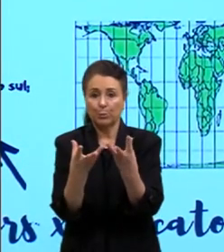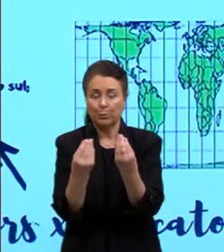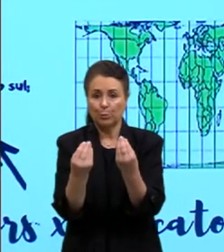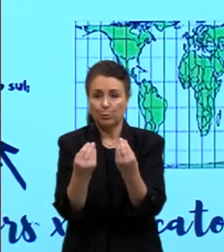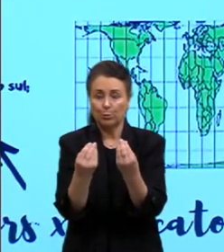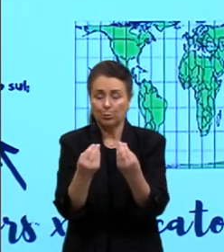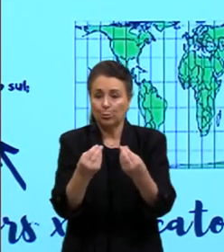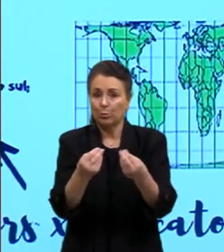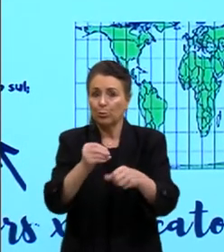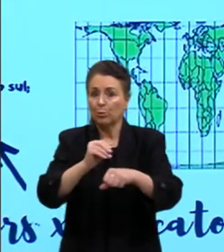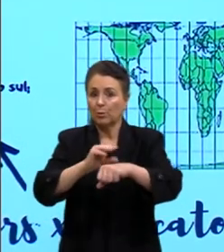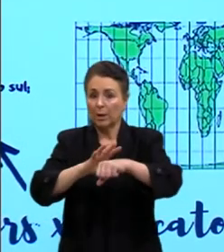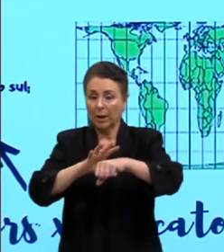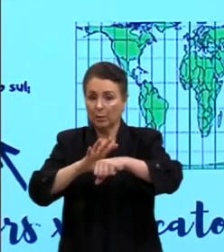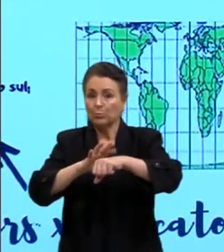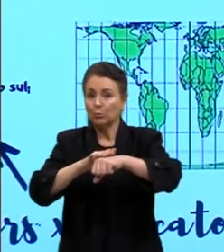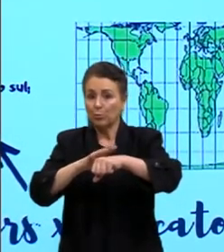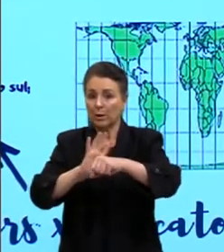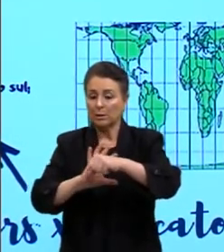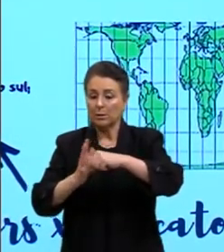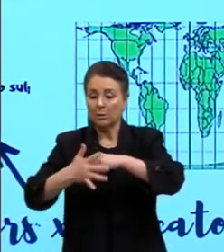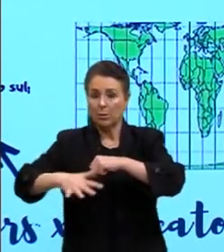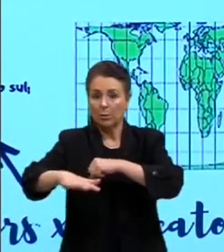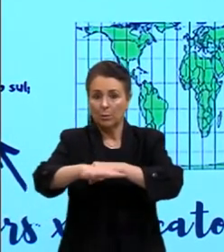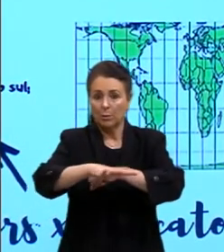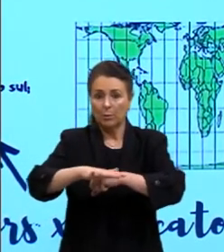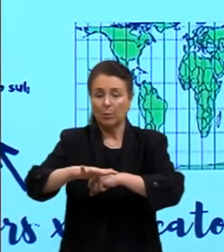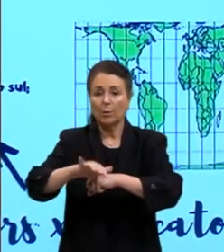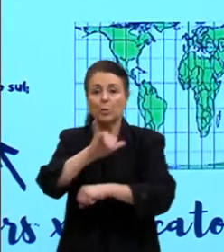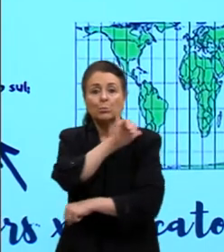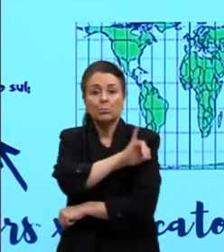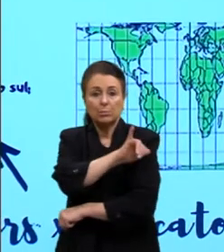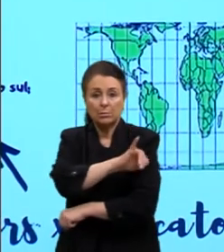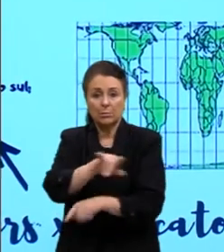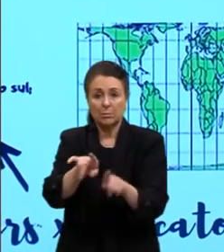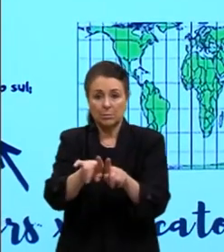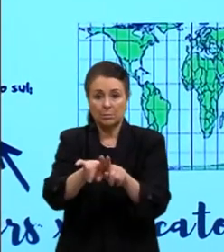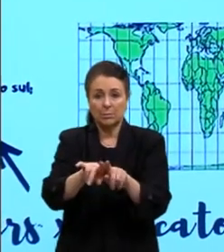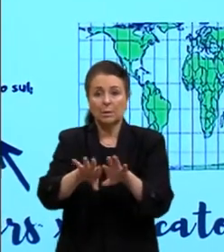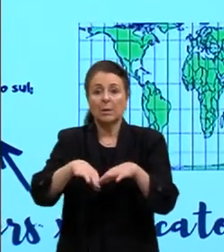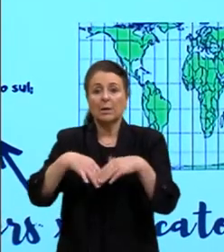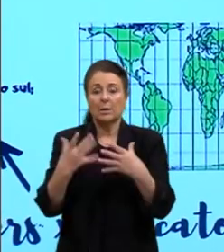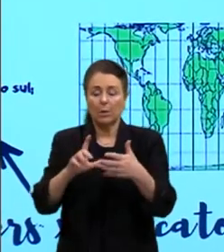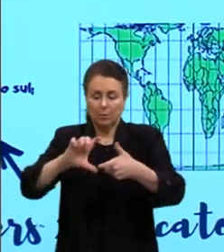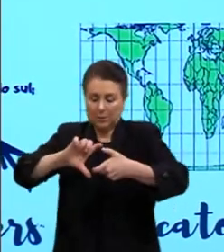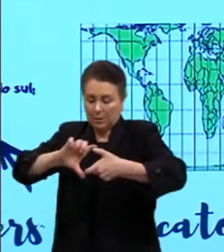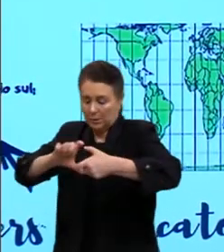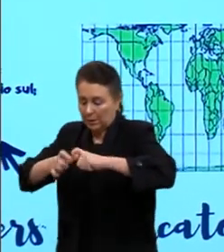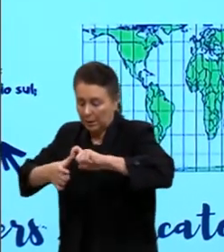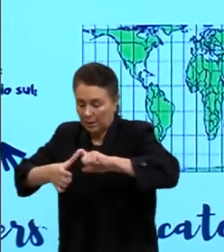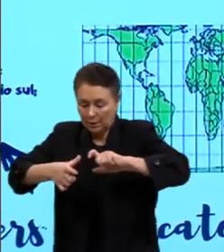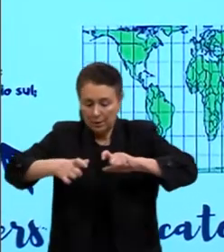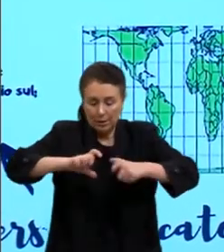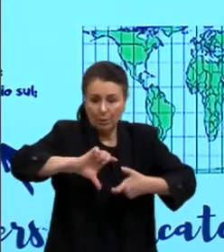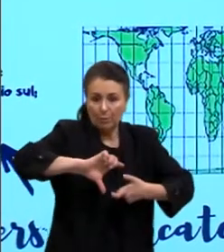casos aí de Coronavírus. Rio de Janeiro também, né, nessa época. Então, ele deforma o mapa para poder colocar